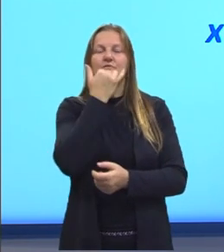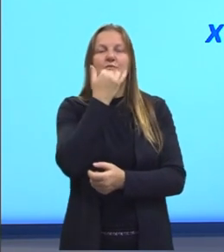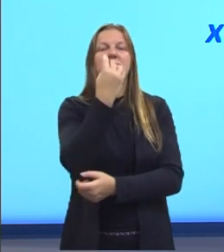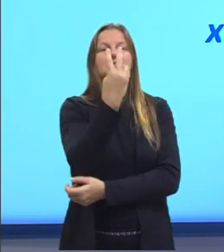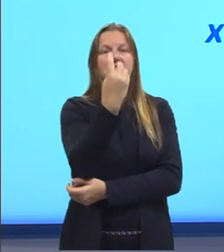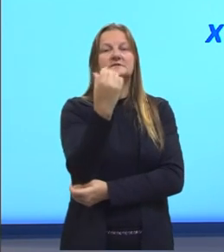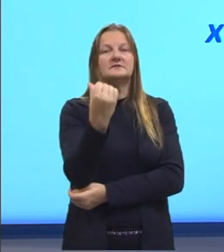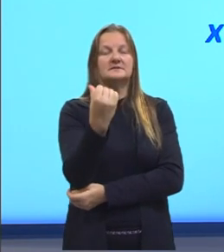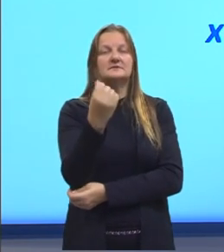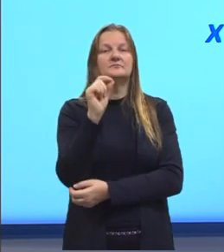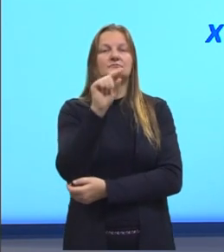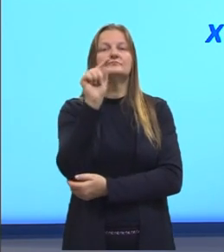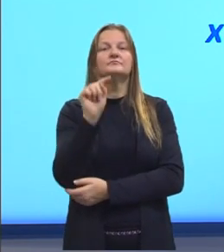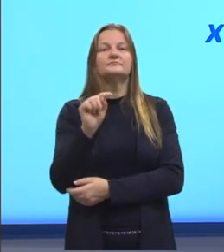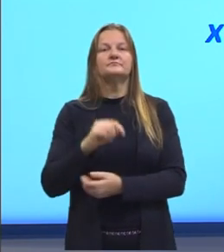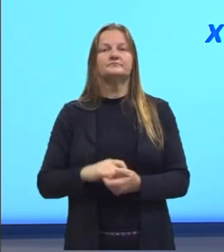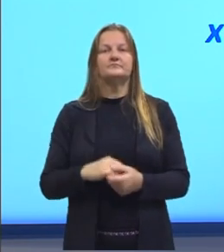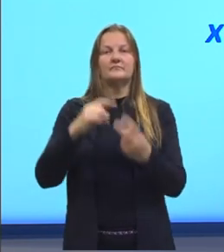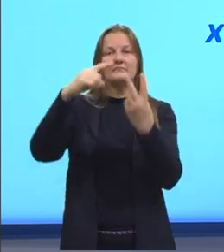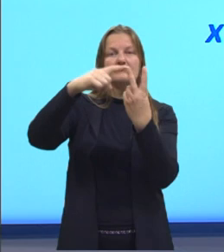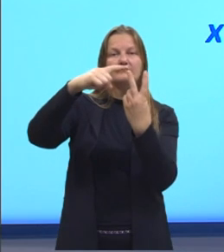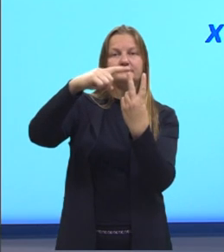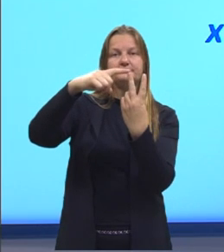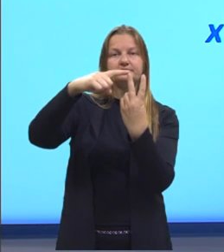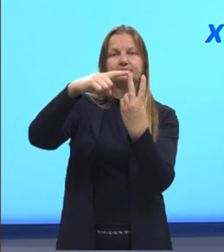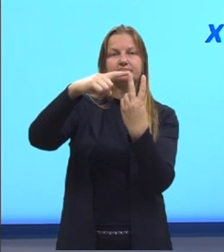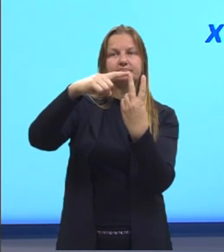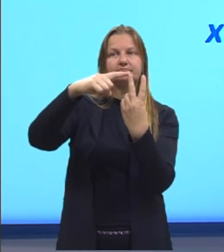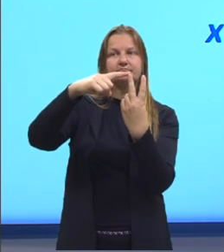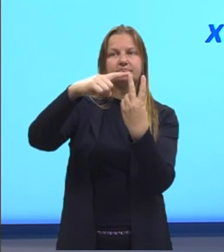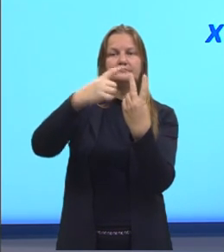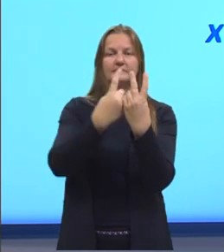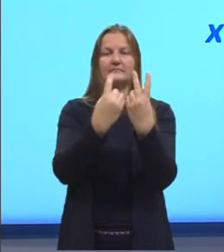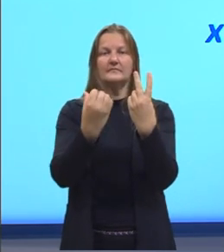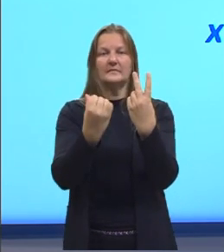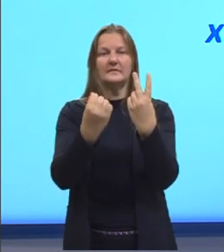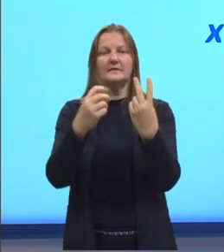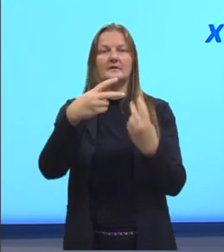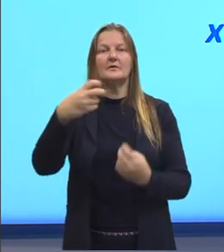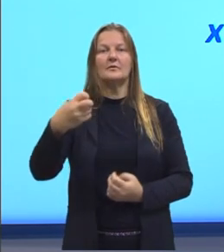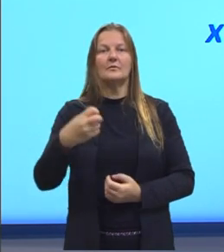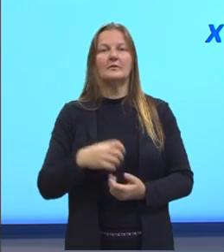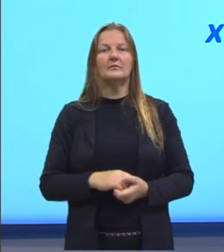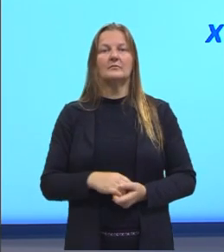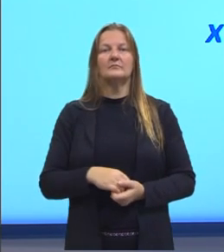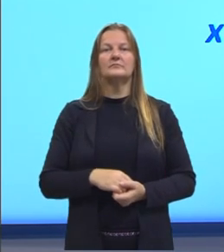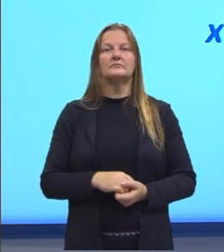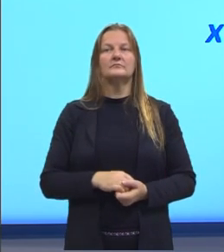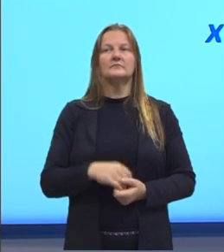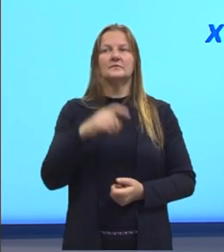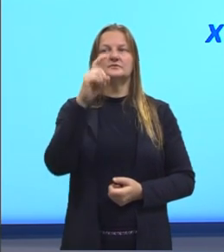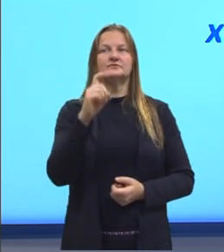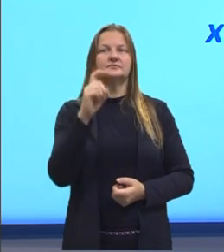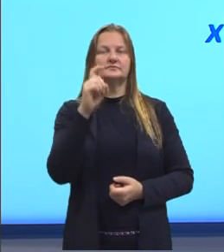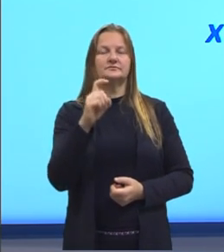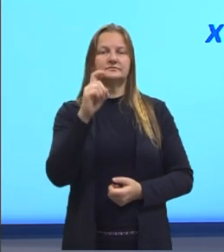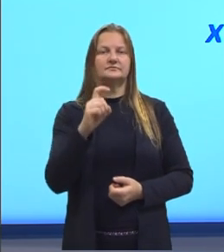nós utilizamos a ideia de raiz quadrada Raiz quadrada de 16 é igual a X